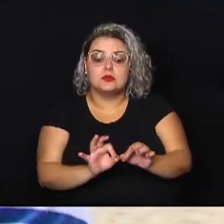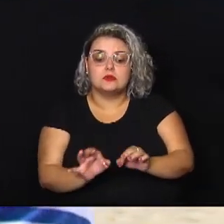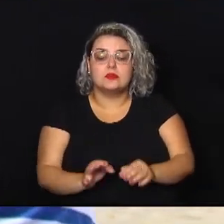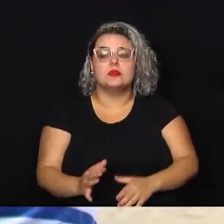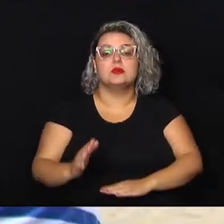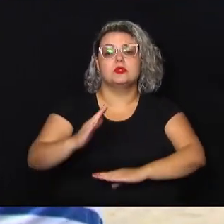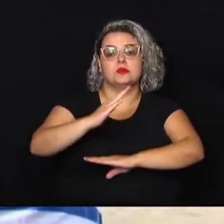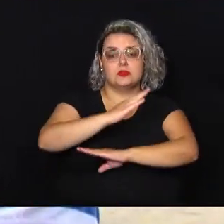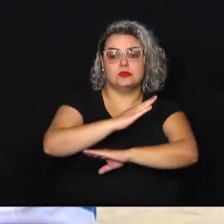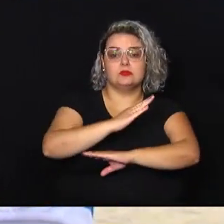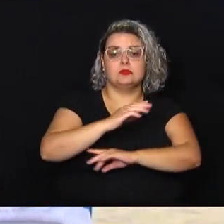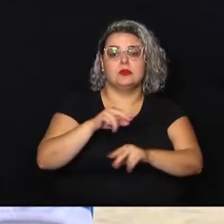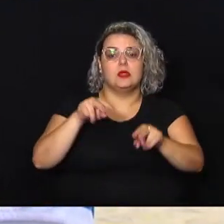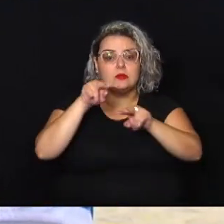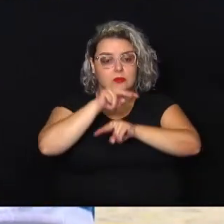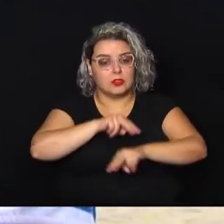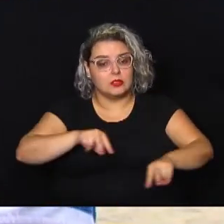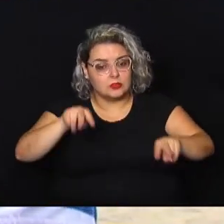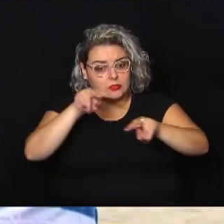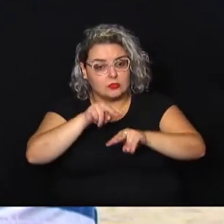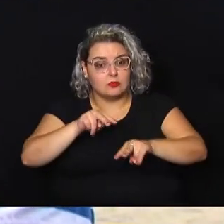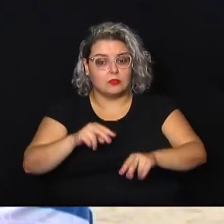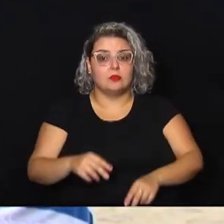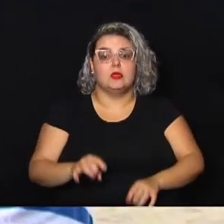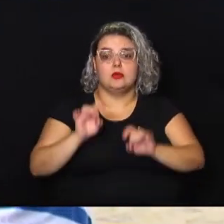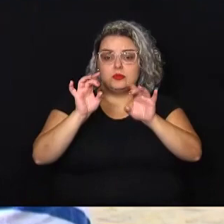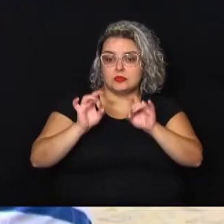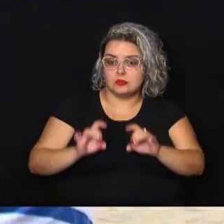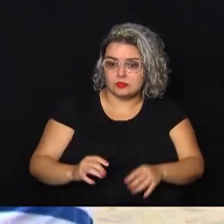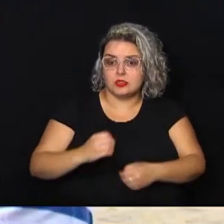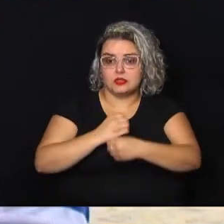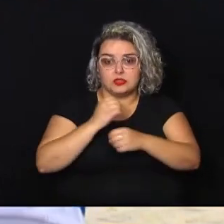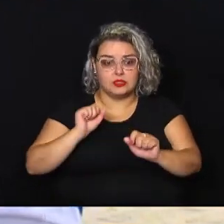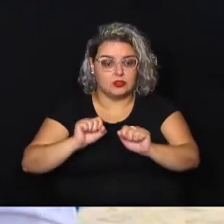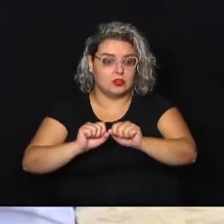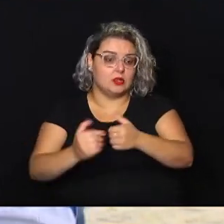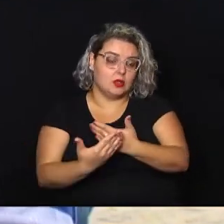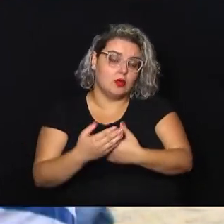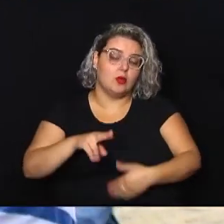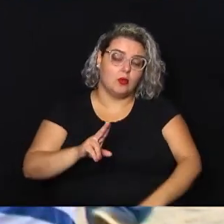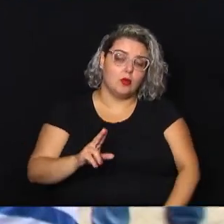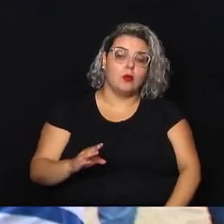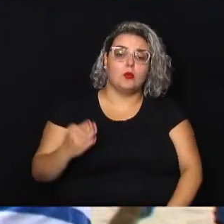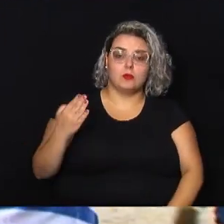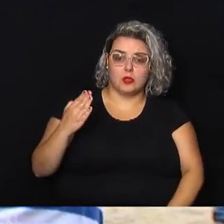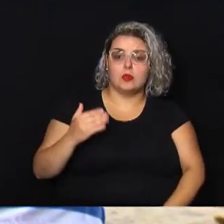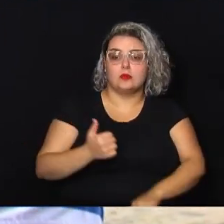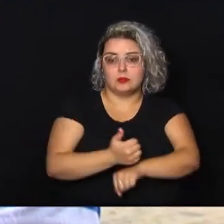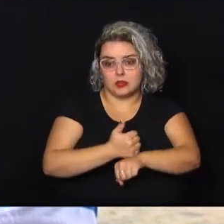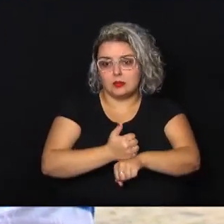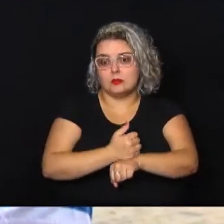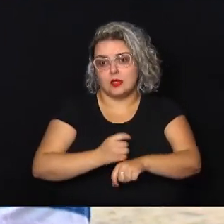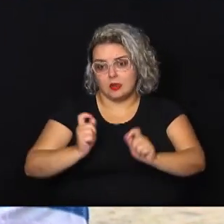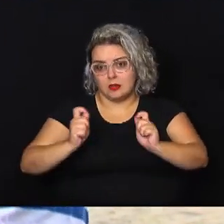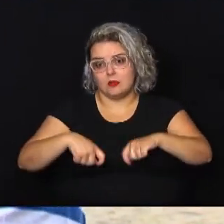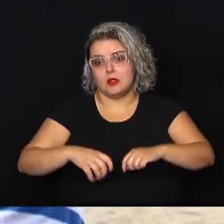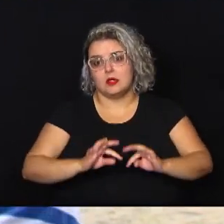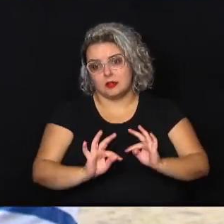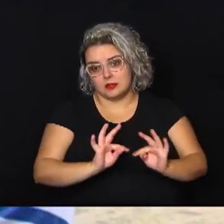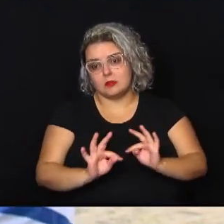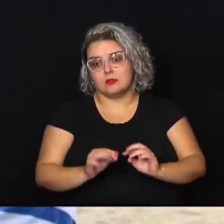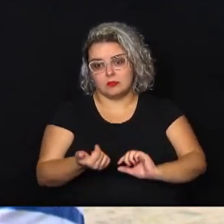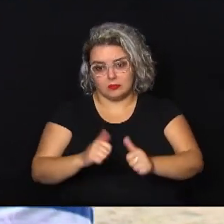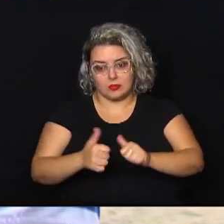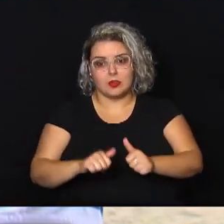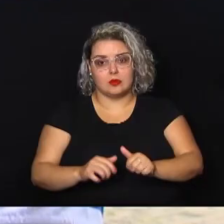análise mais pormenorizada vai ser dada pelo biólogo ou pelo engenheiro agrônomo que tem capacidade técnica para fazer uma avaliação